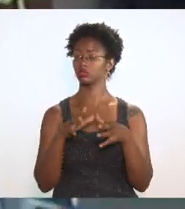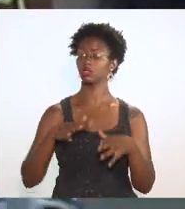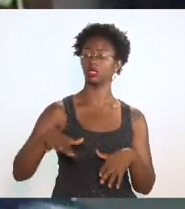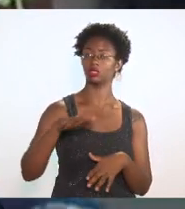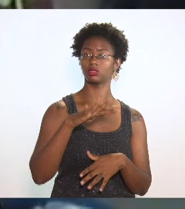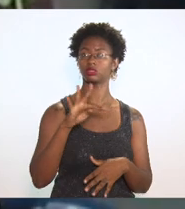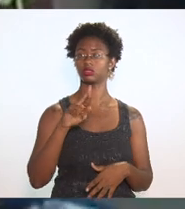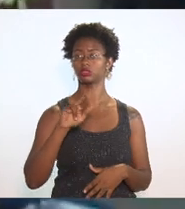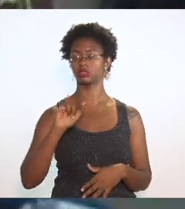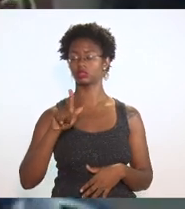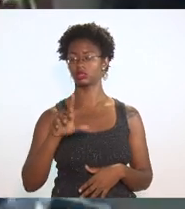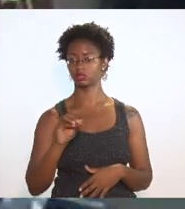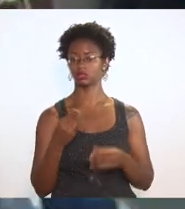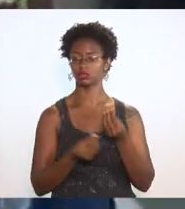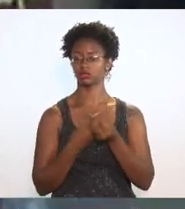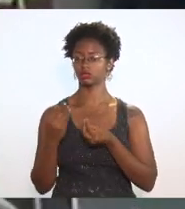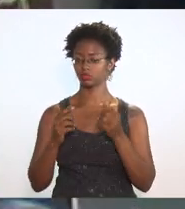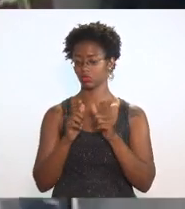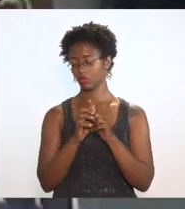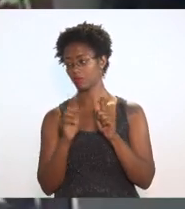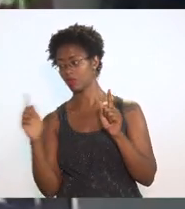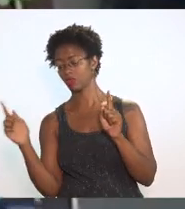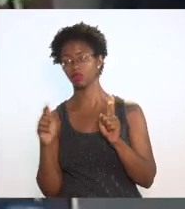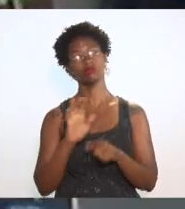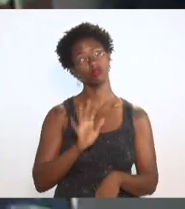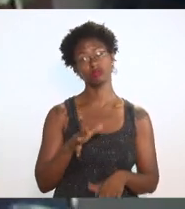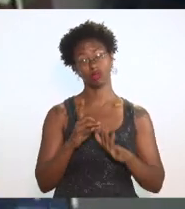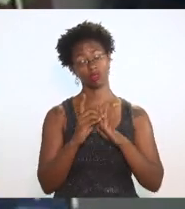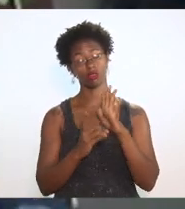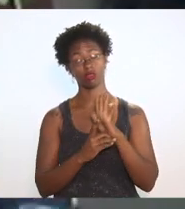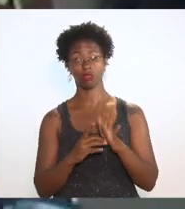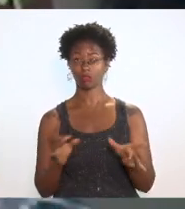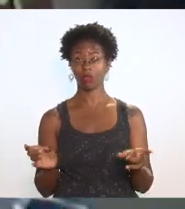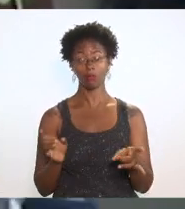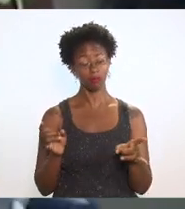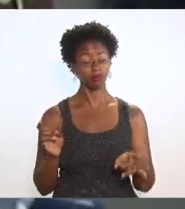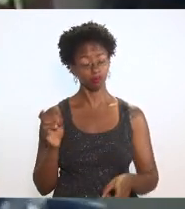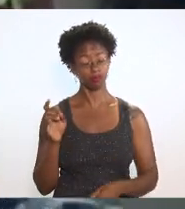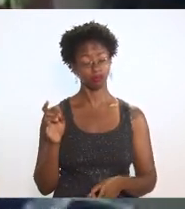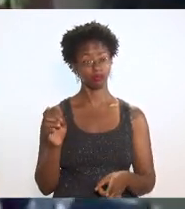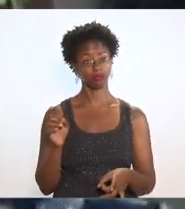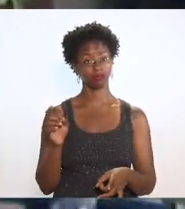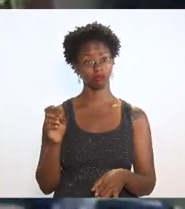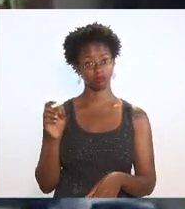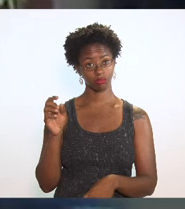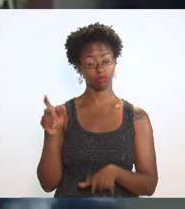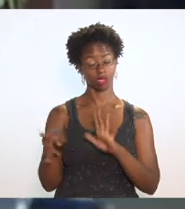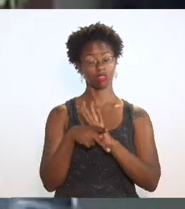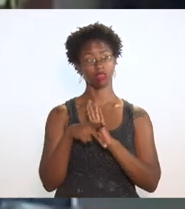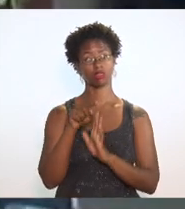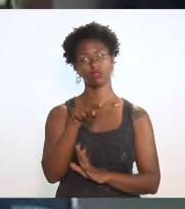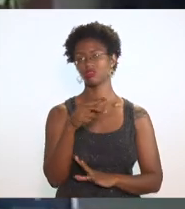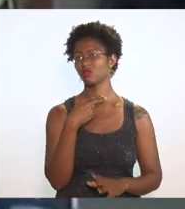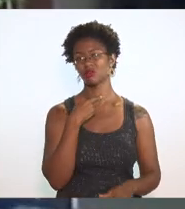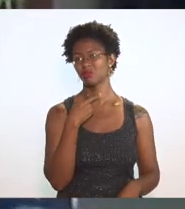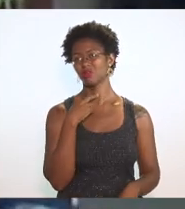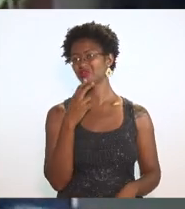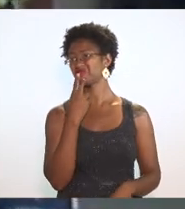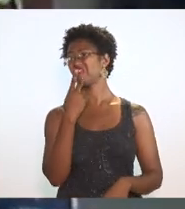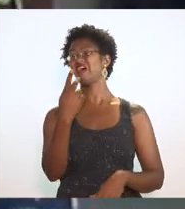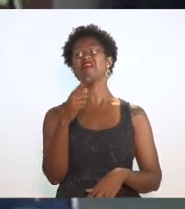fazendo extensão subjetiva aí eu estou usando um decreto que já é para o setor então não faz sentido algum mencioná-lo